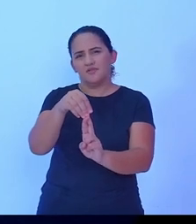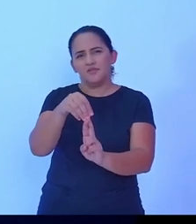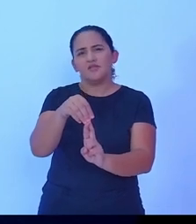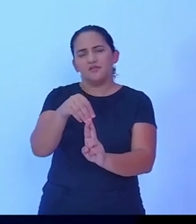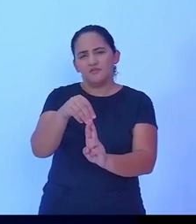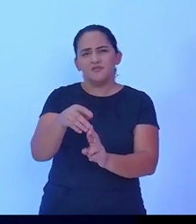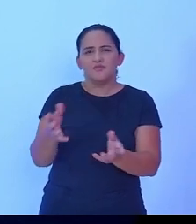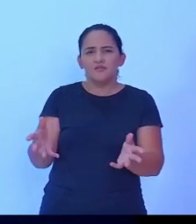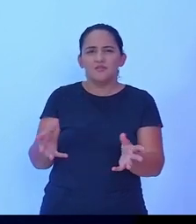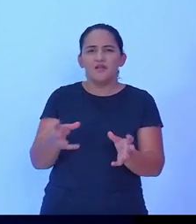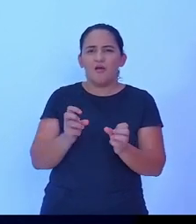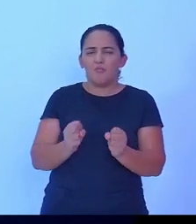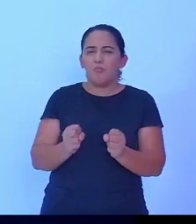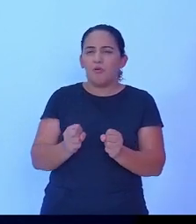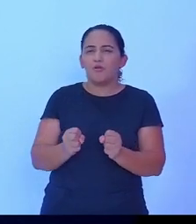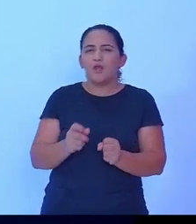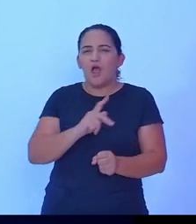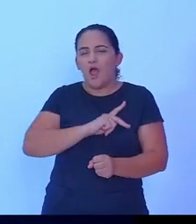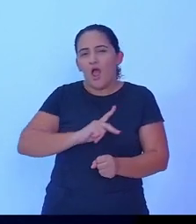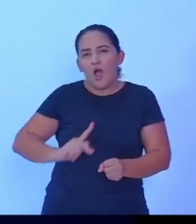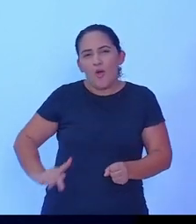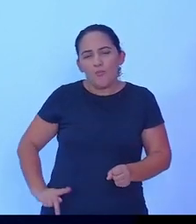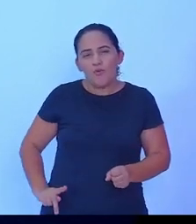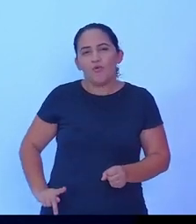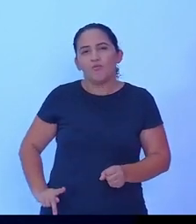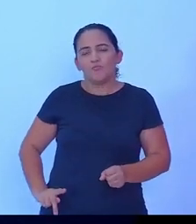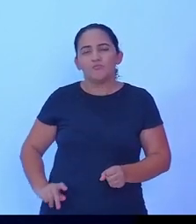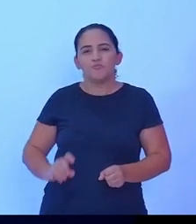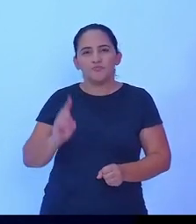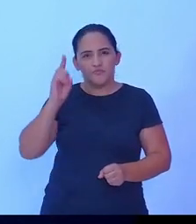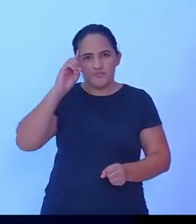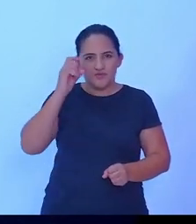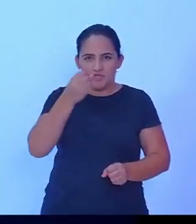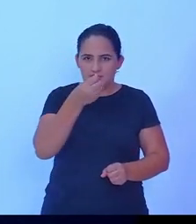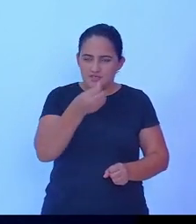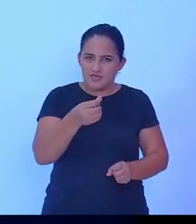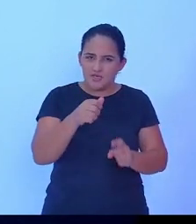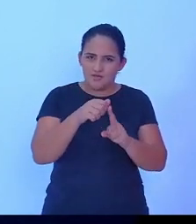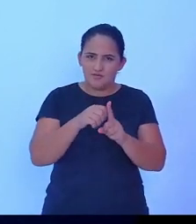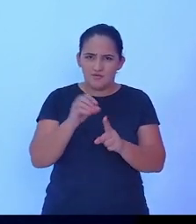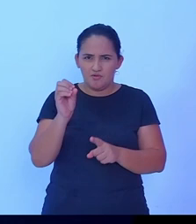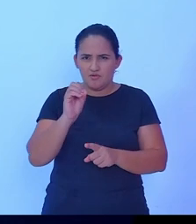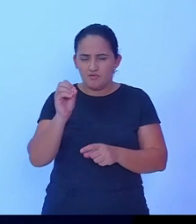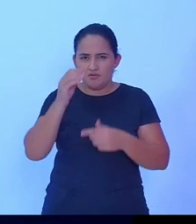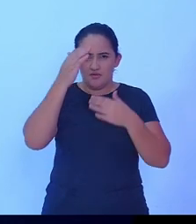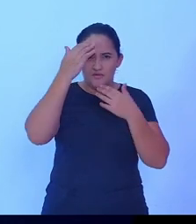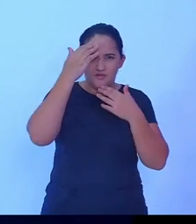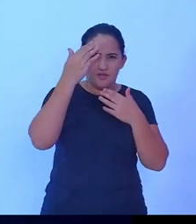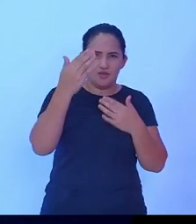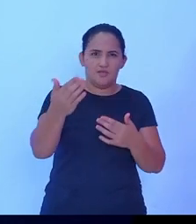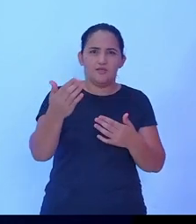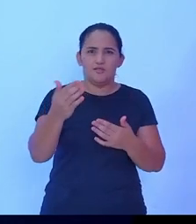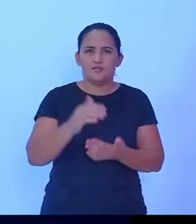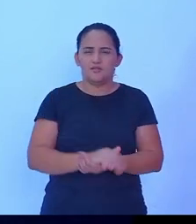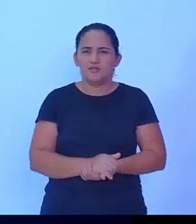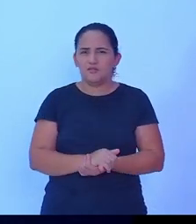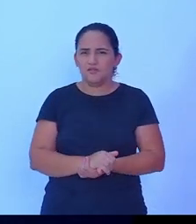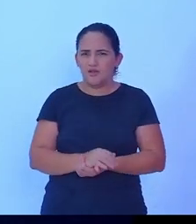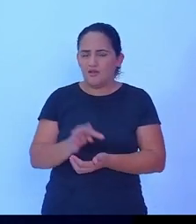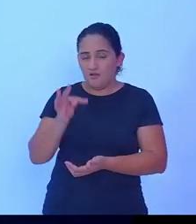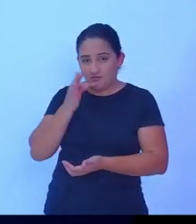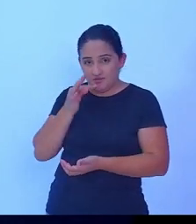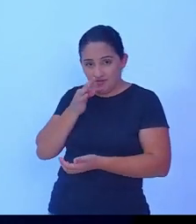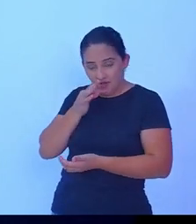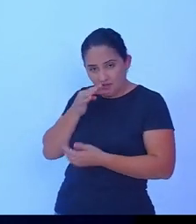público do dia 6 de outubro então eu quero agradecer o meu adversário